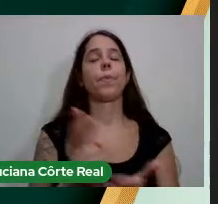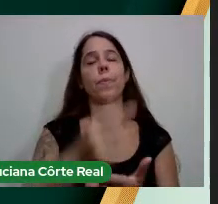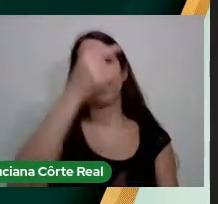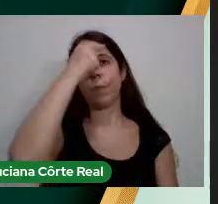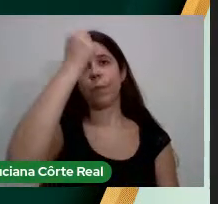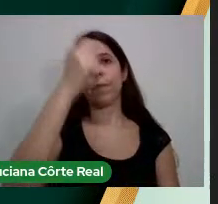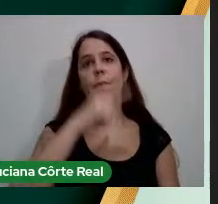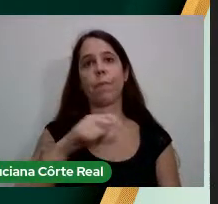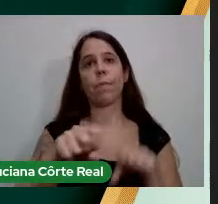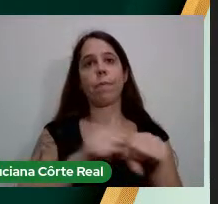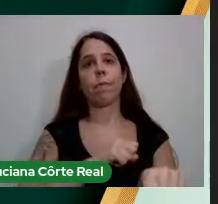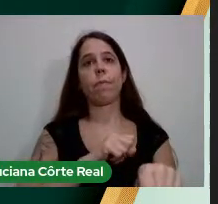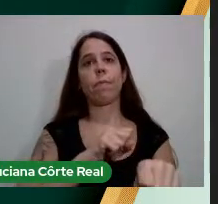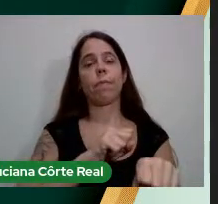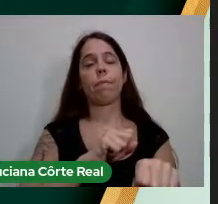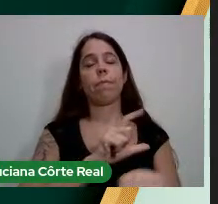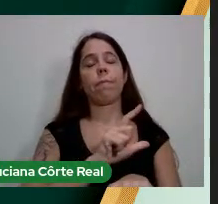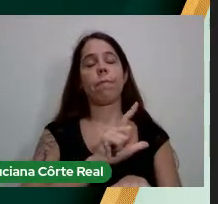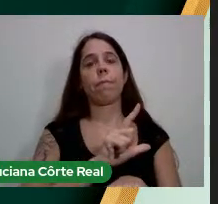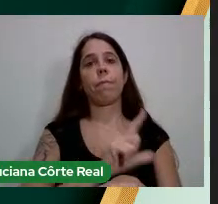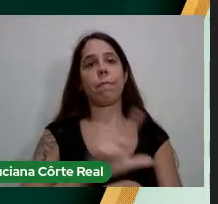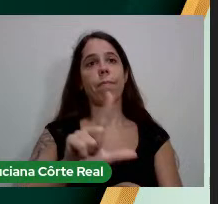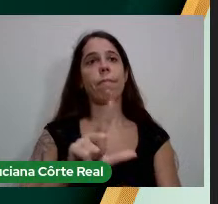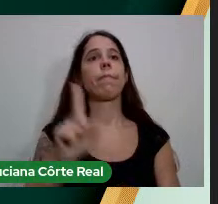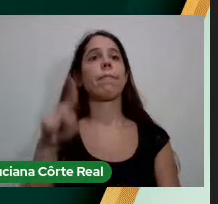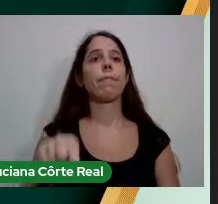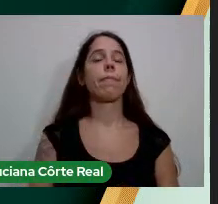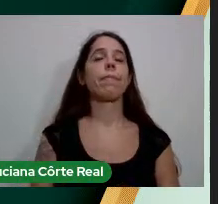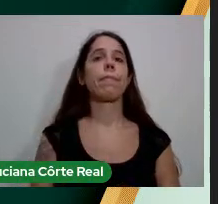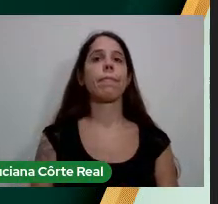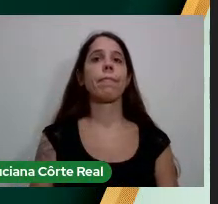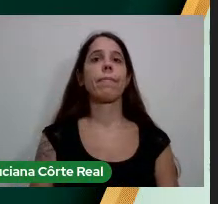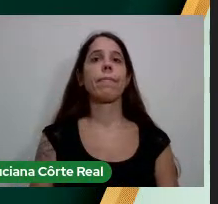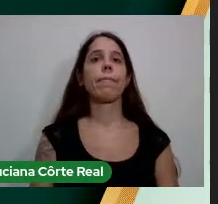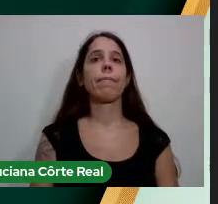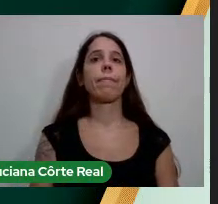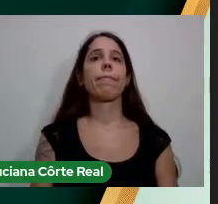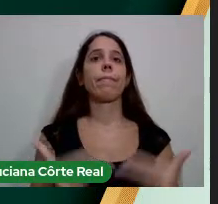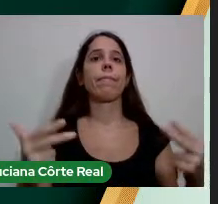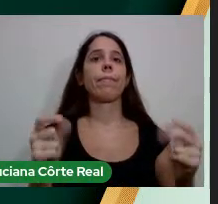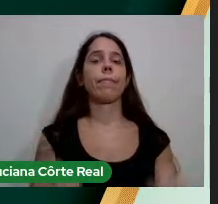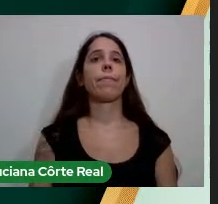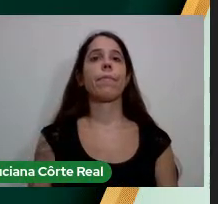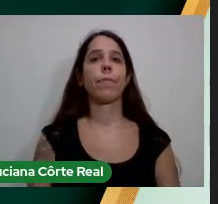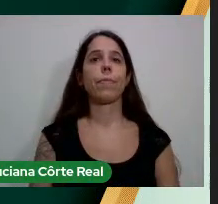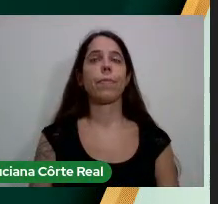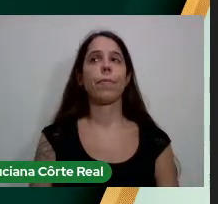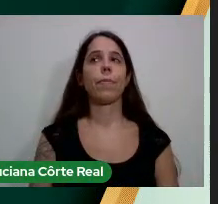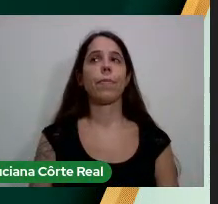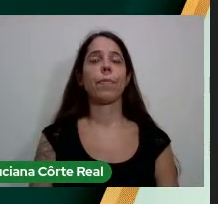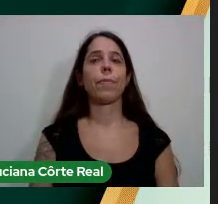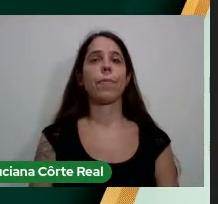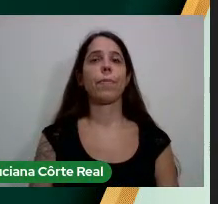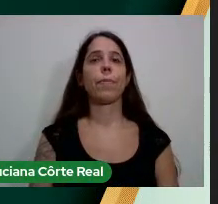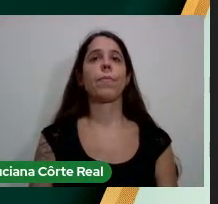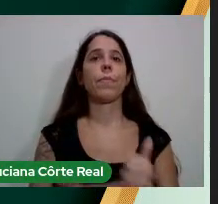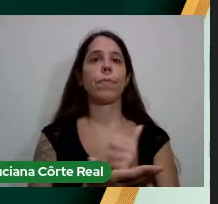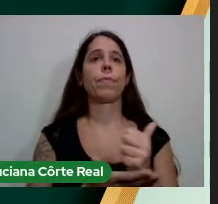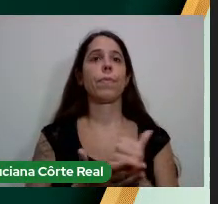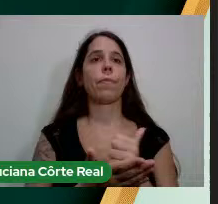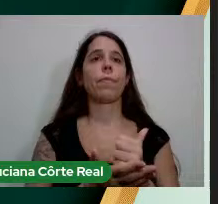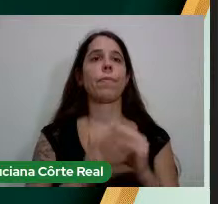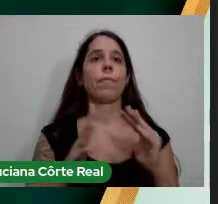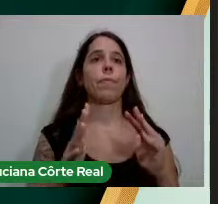Tem formatura De licenciatura Isso Isso É uma Coisa Básica Para todo Ser